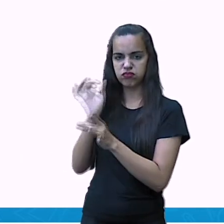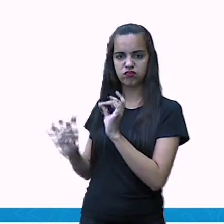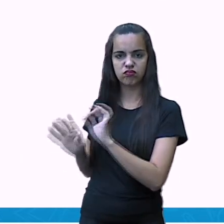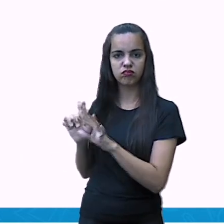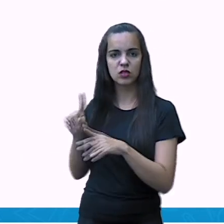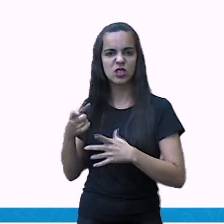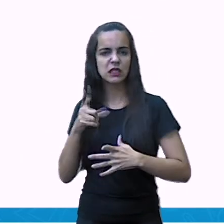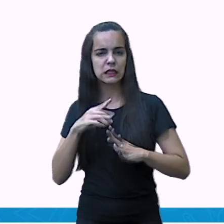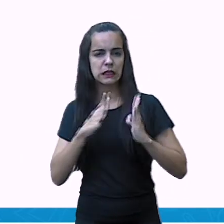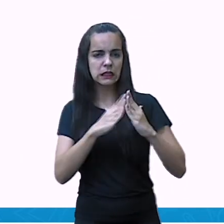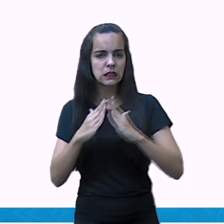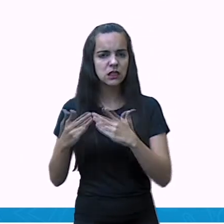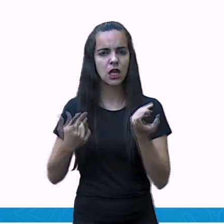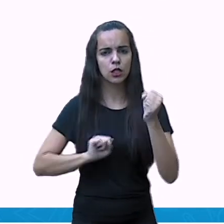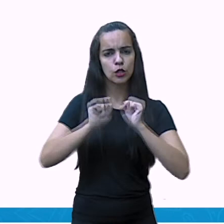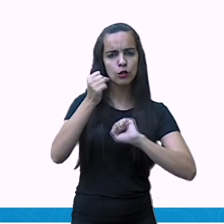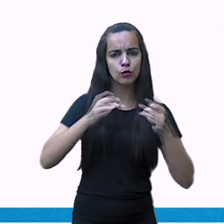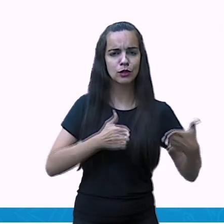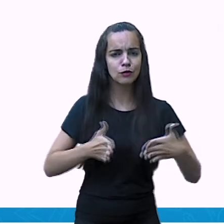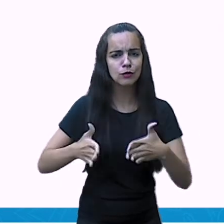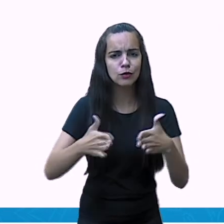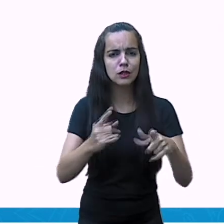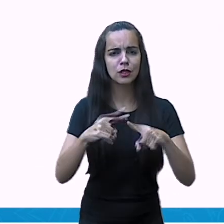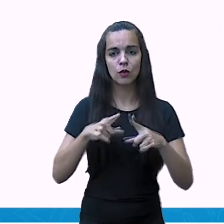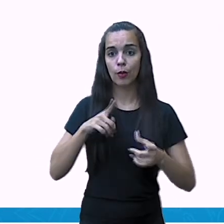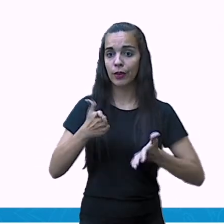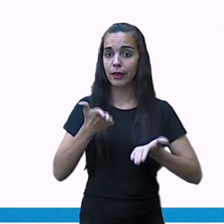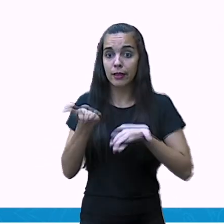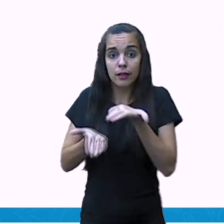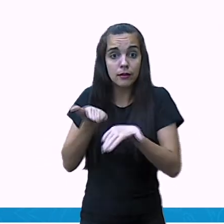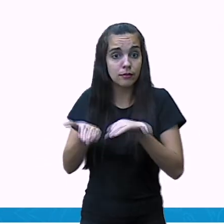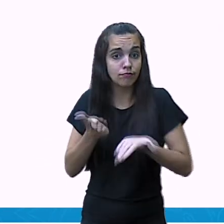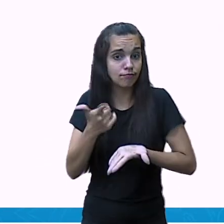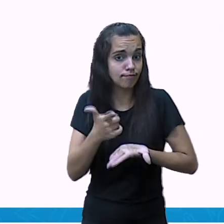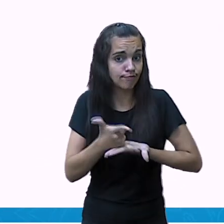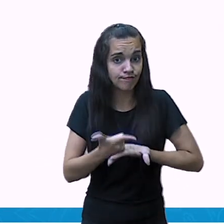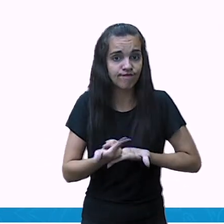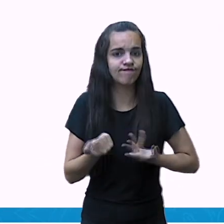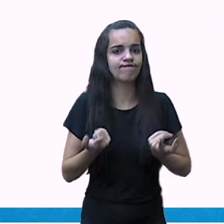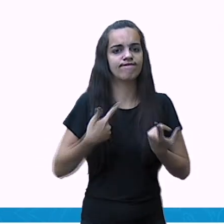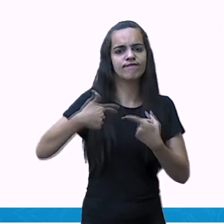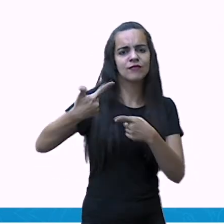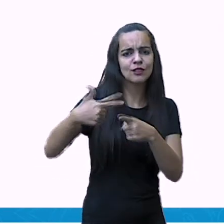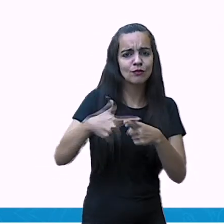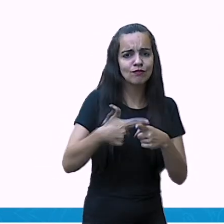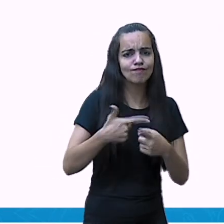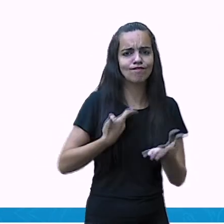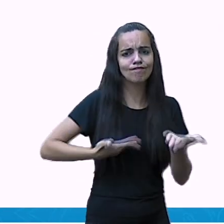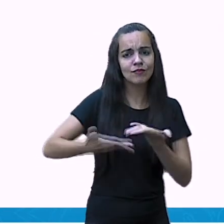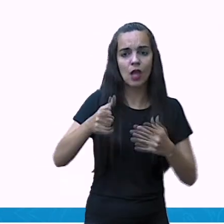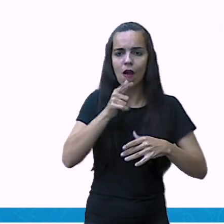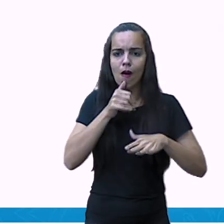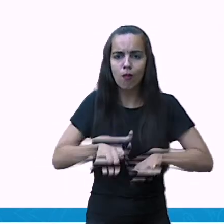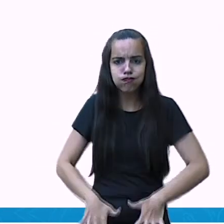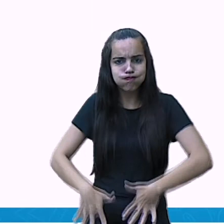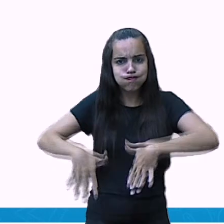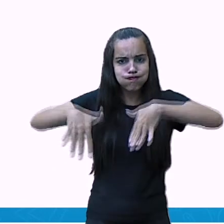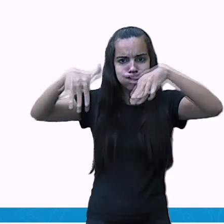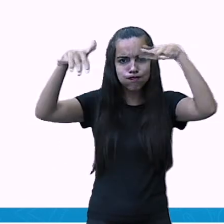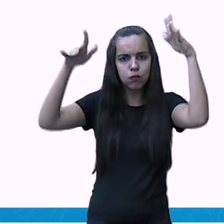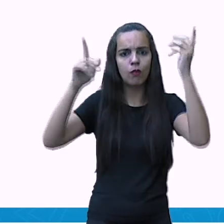industriais dos rios, sem tratamento prévio, isso é algo terrível que acontece, tá?